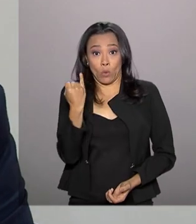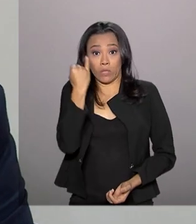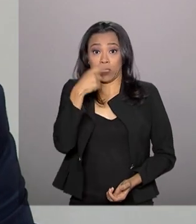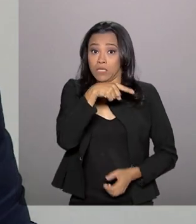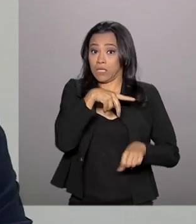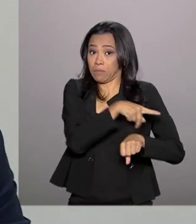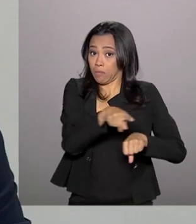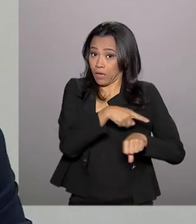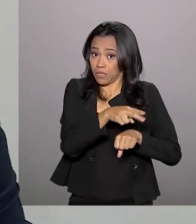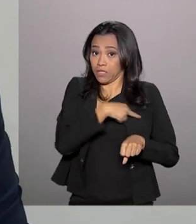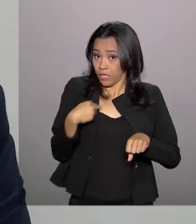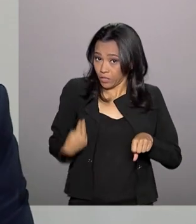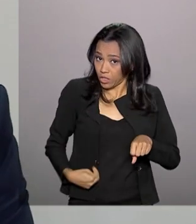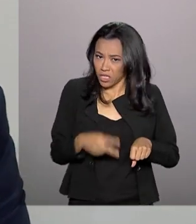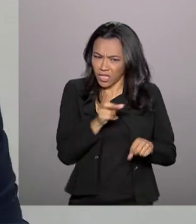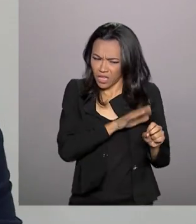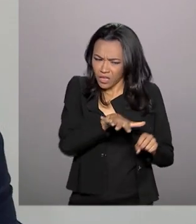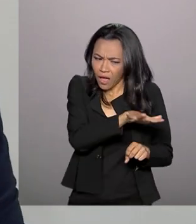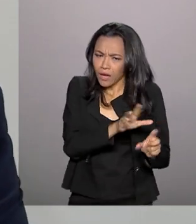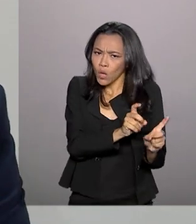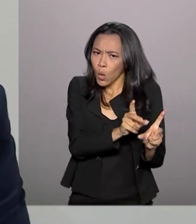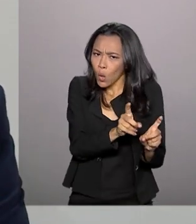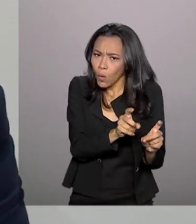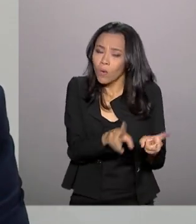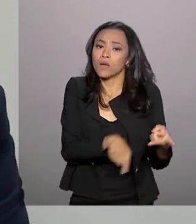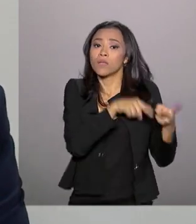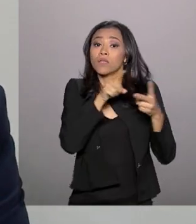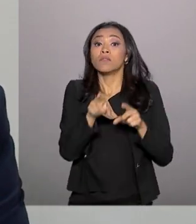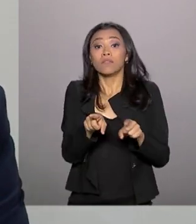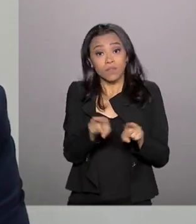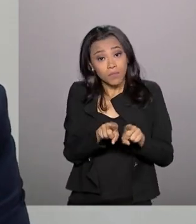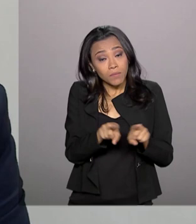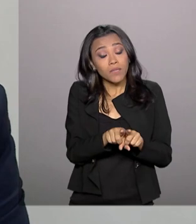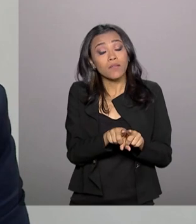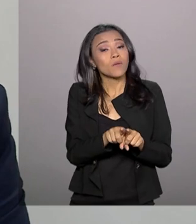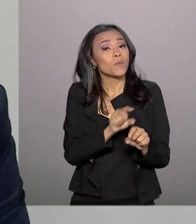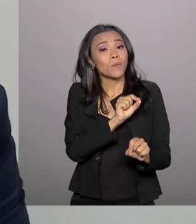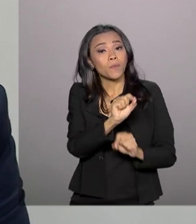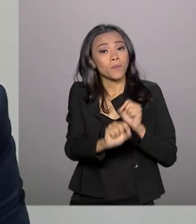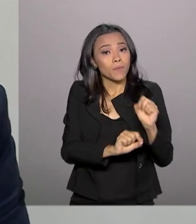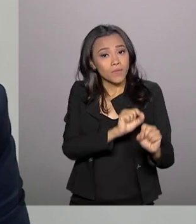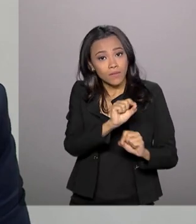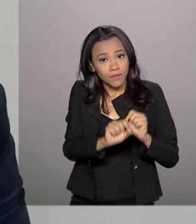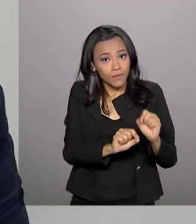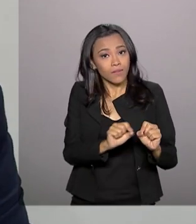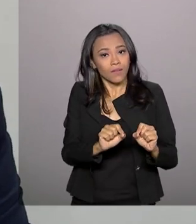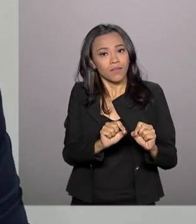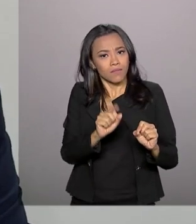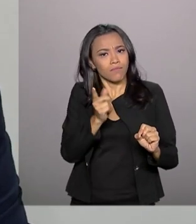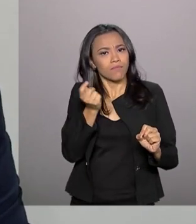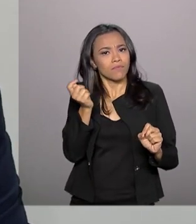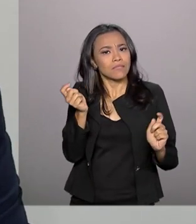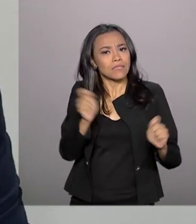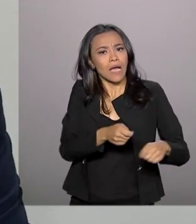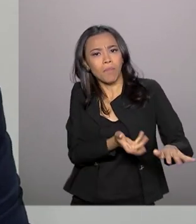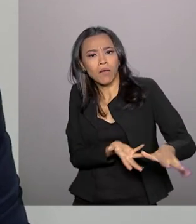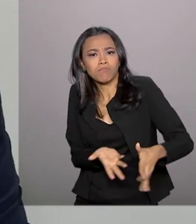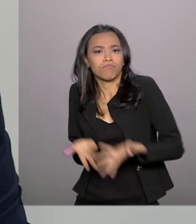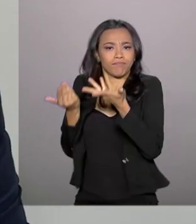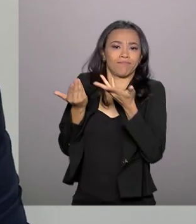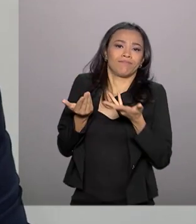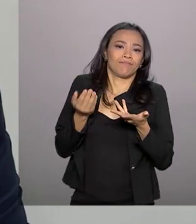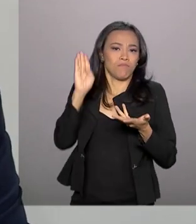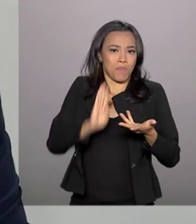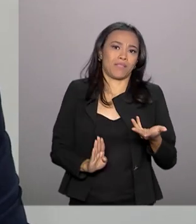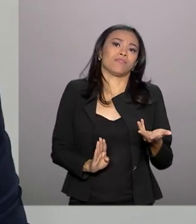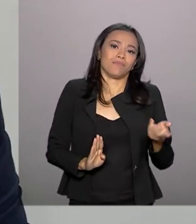de vista comercial, não apenas comercial, mas principalmente sob o ponto de vista comercial para o engrandecimento do Brasil. Então é